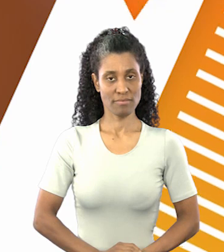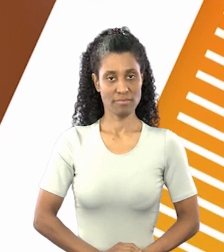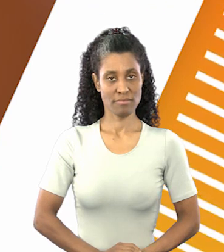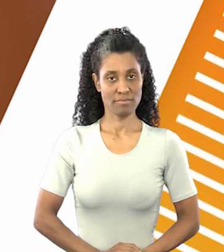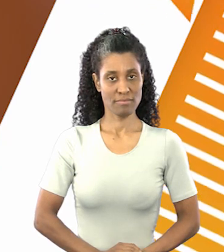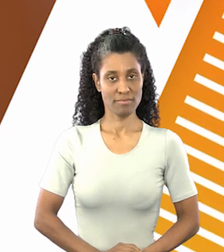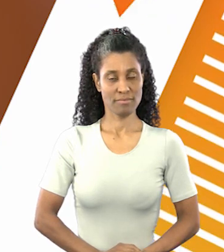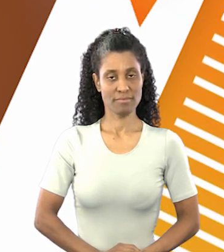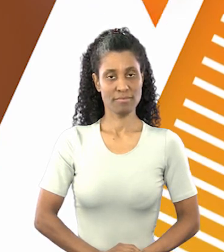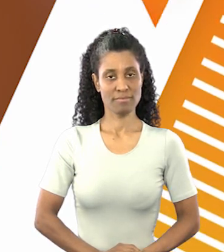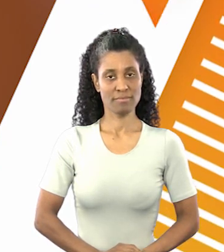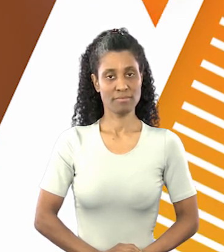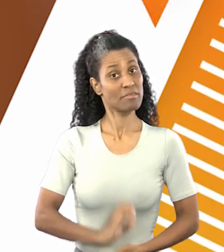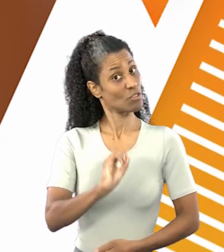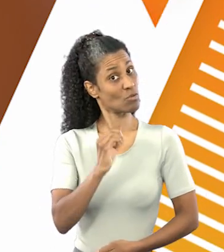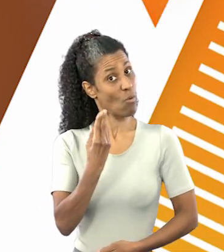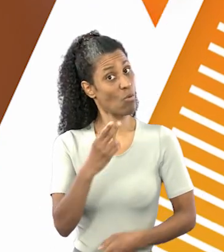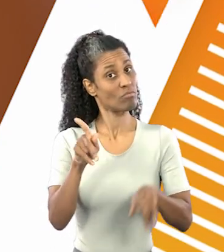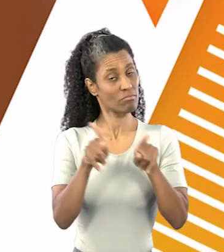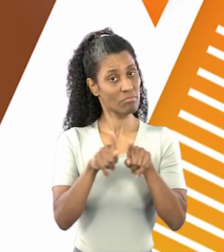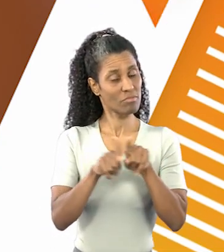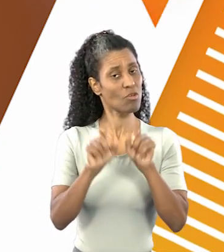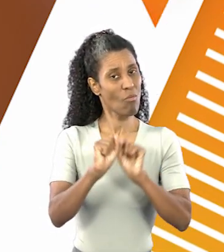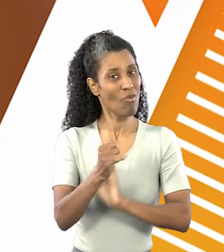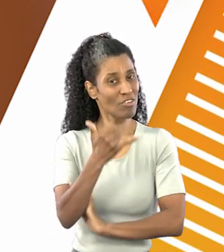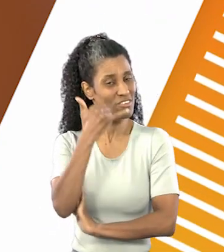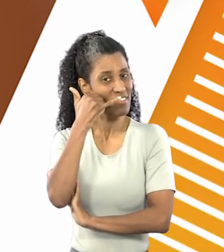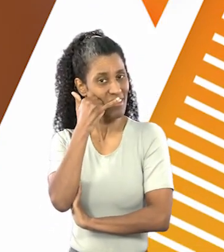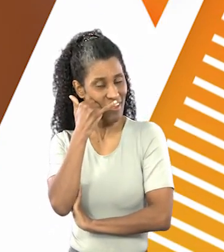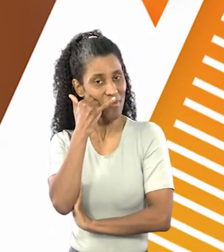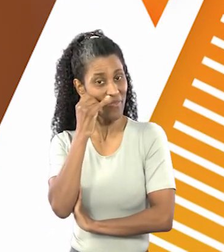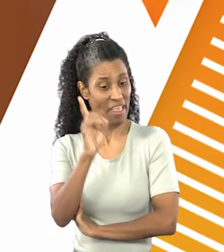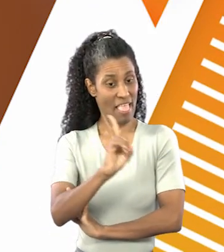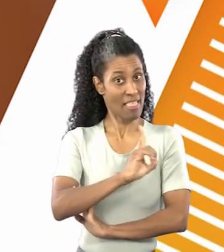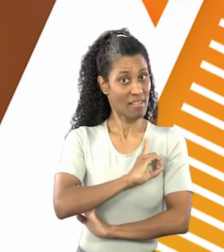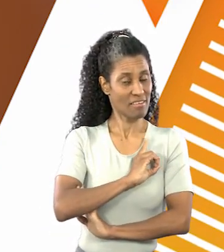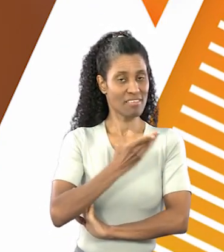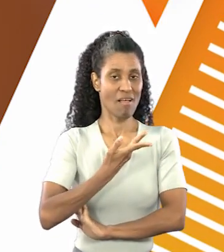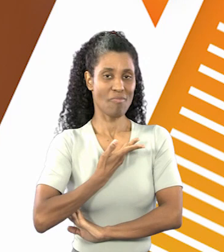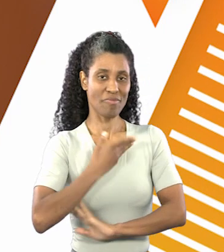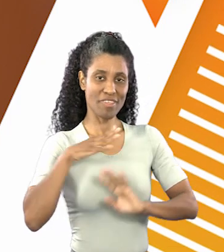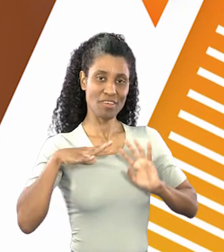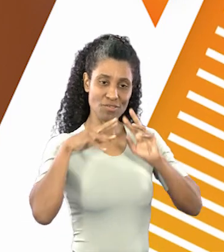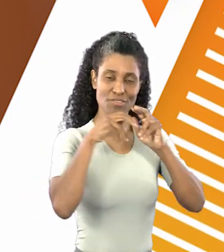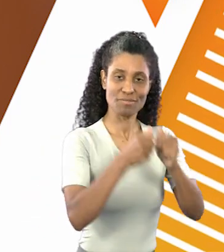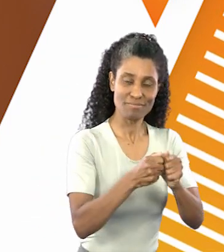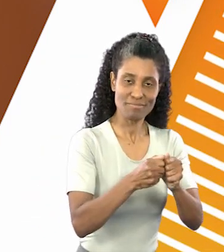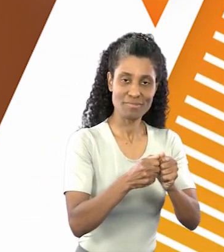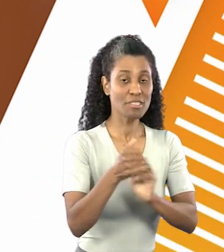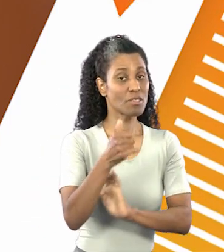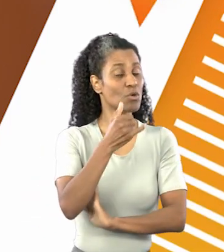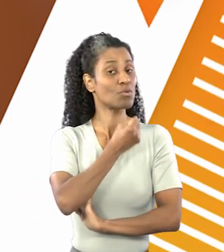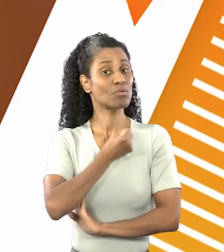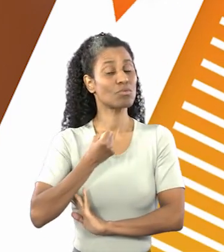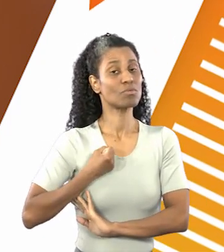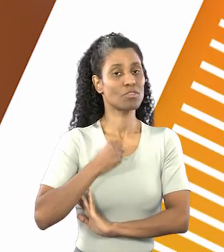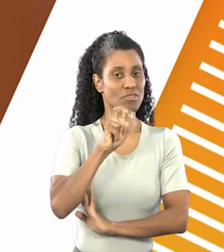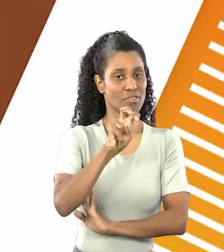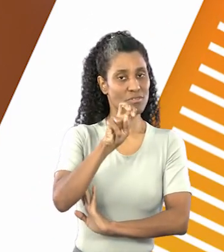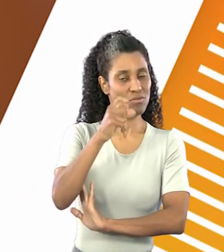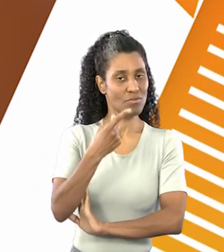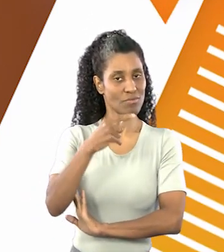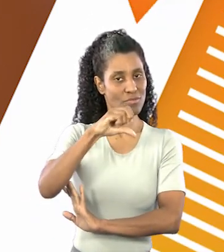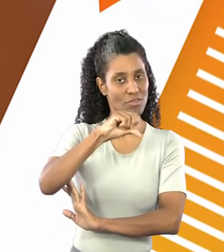.rs.gov.br, ou ainda ligar para a Delegacia Amiga dos Animais,